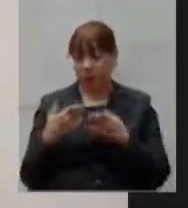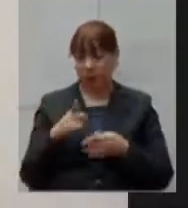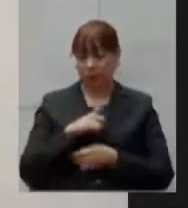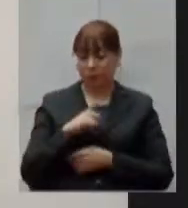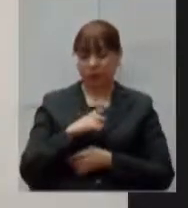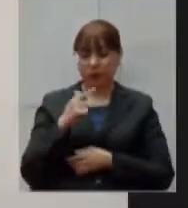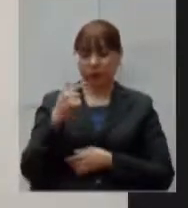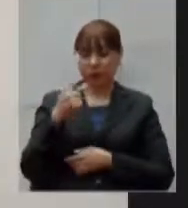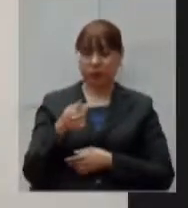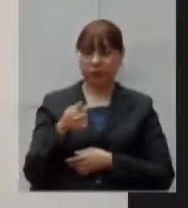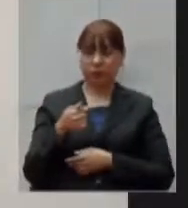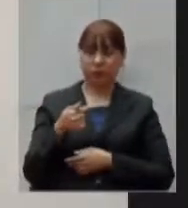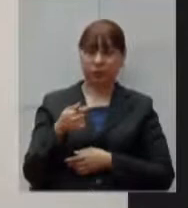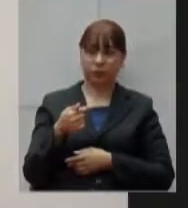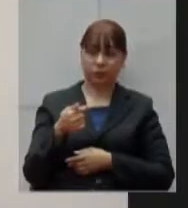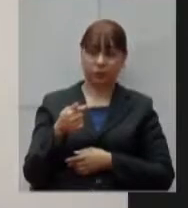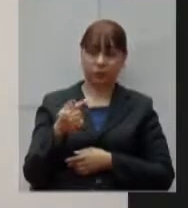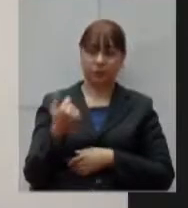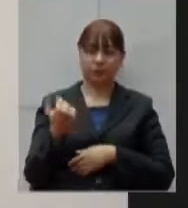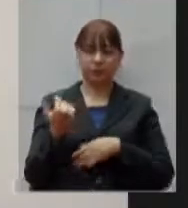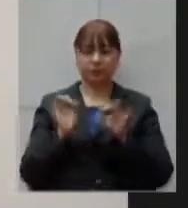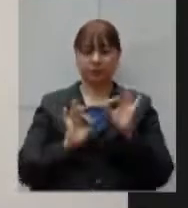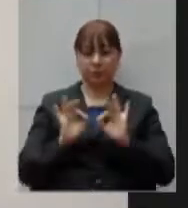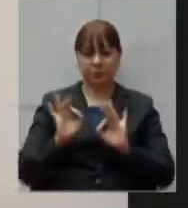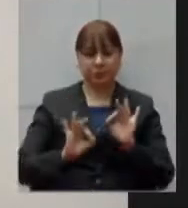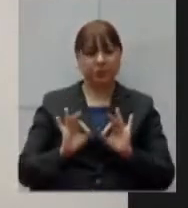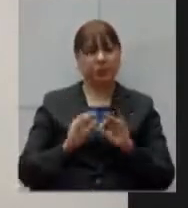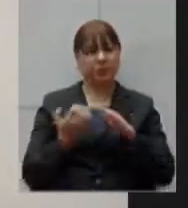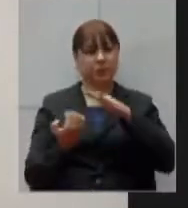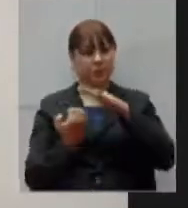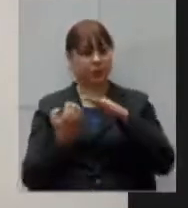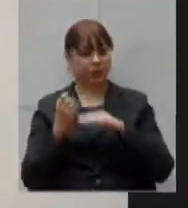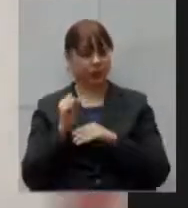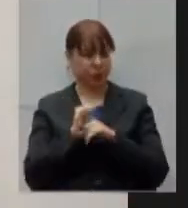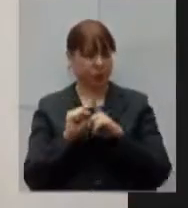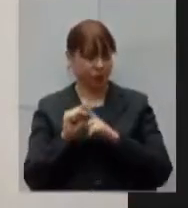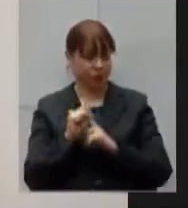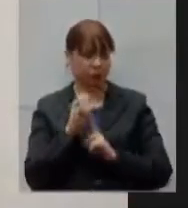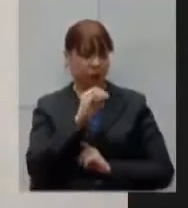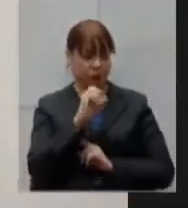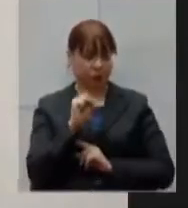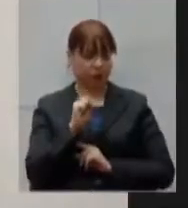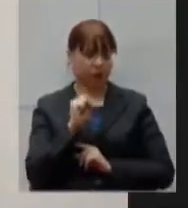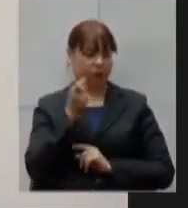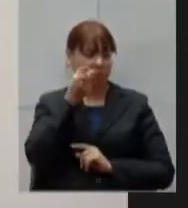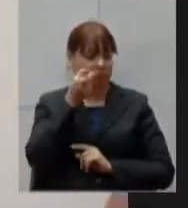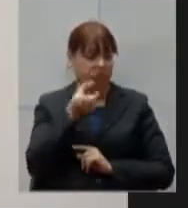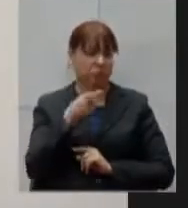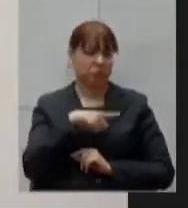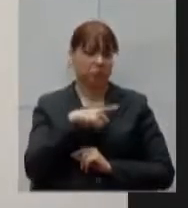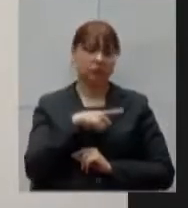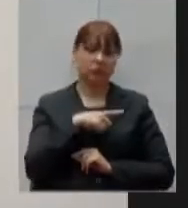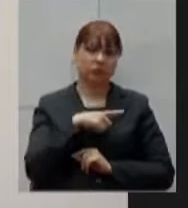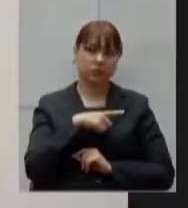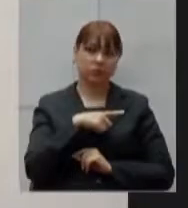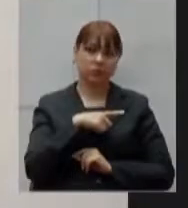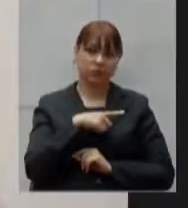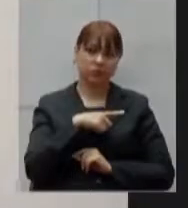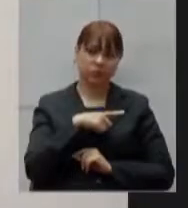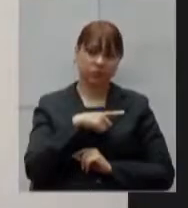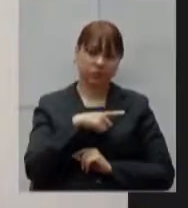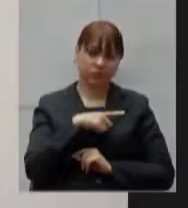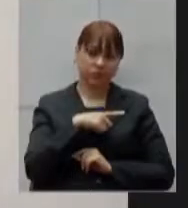instituições sete organizações ações sociais interessadas foram habilitações